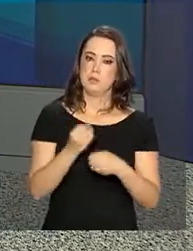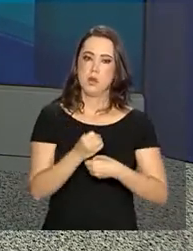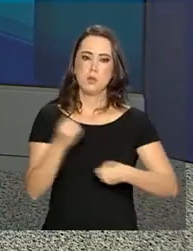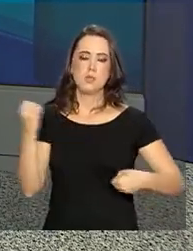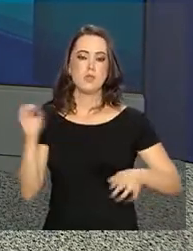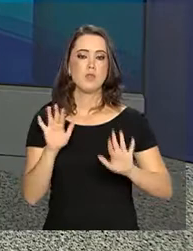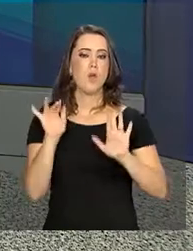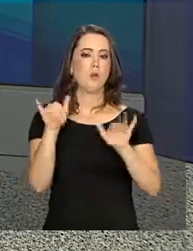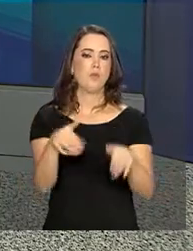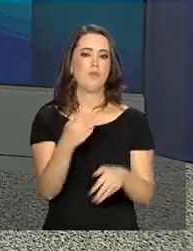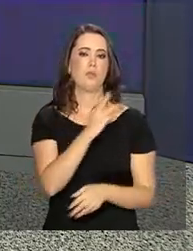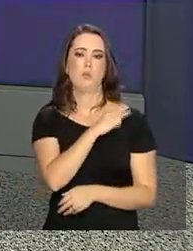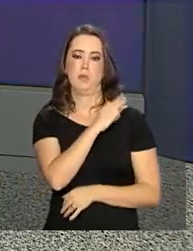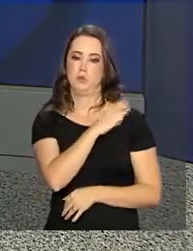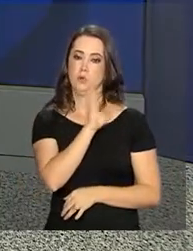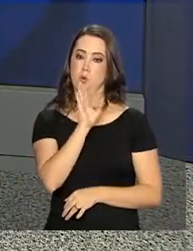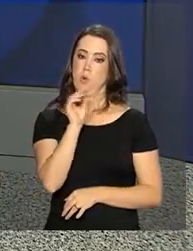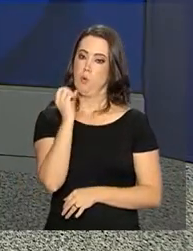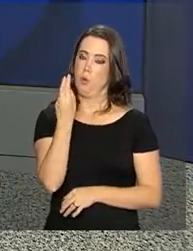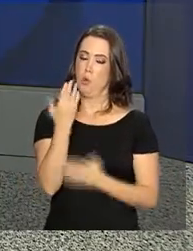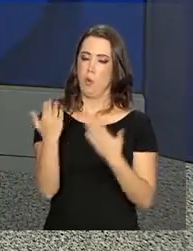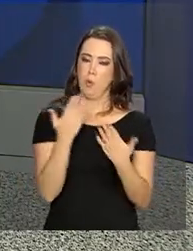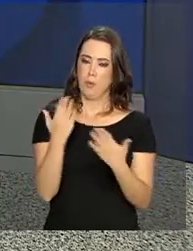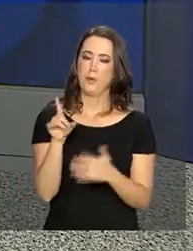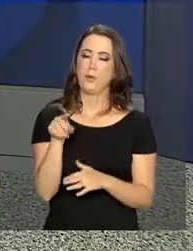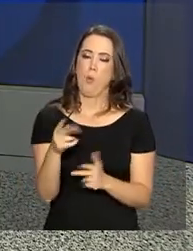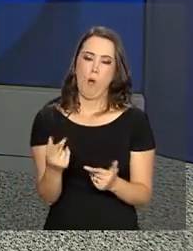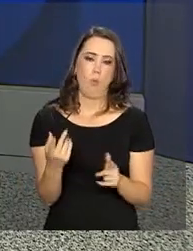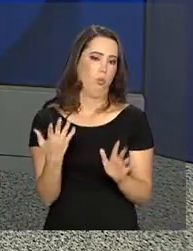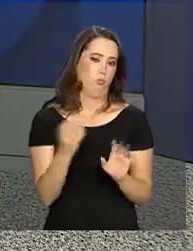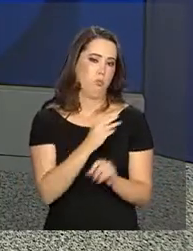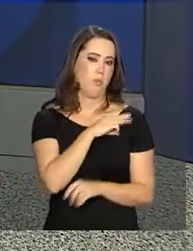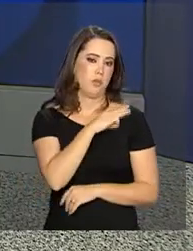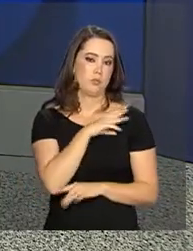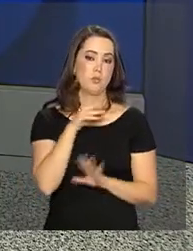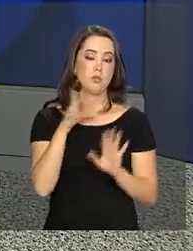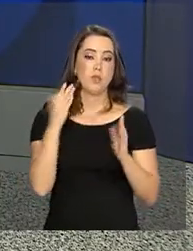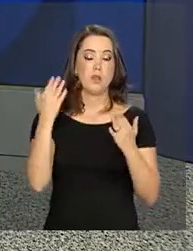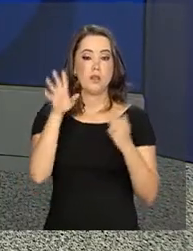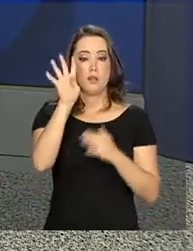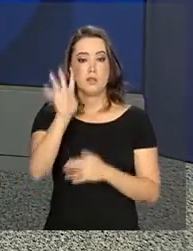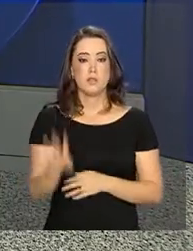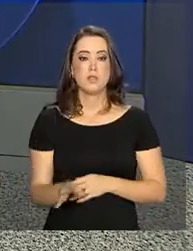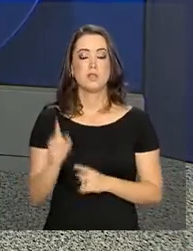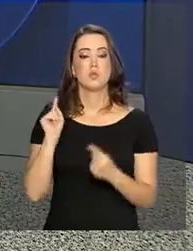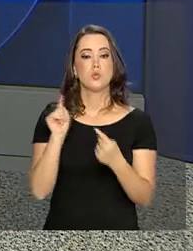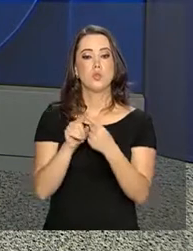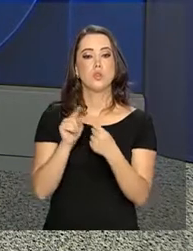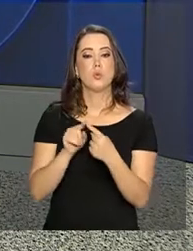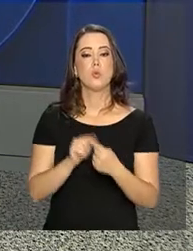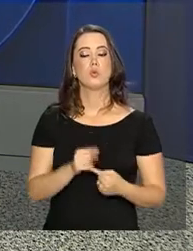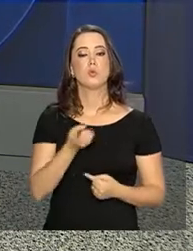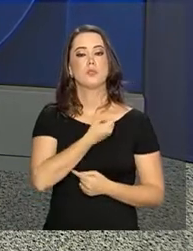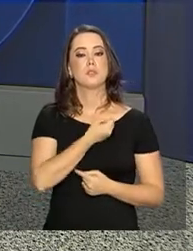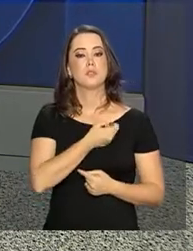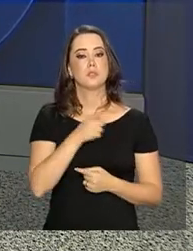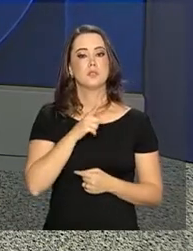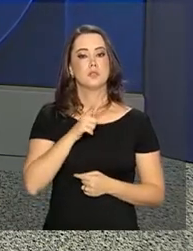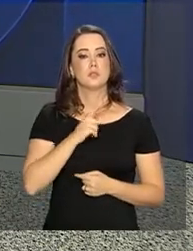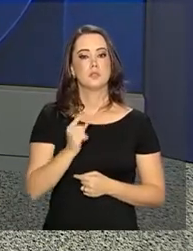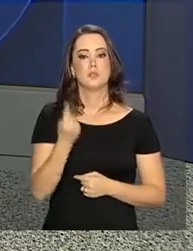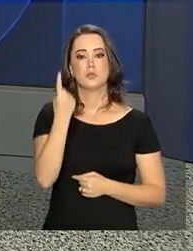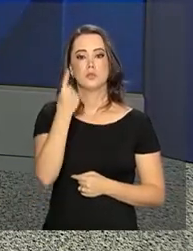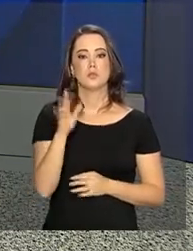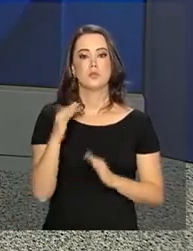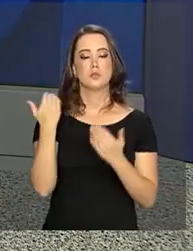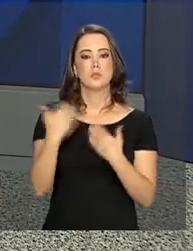certificado de conclusão do ensino médio ou equivalente. A classificação dos concorrentes será definida de acordo com as notas obtidas em